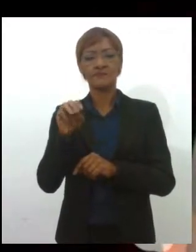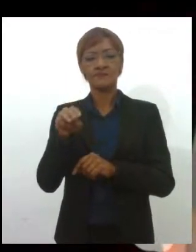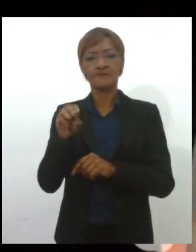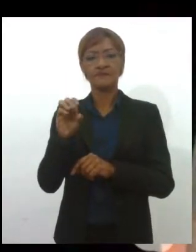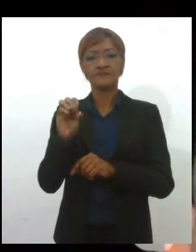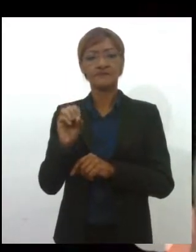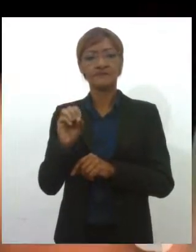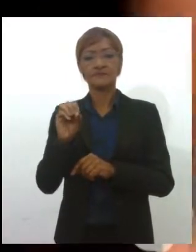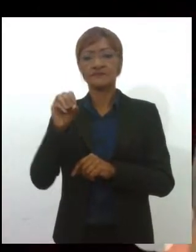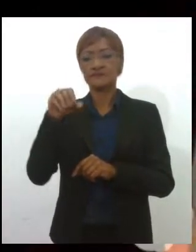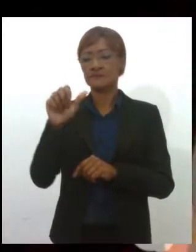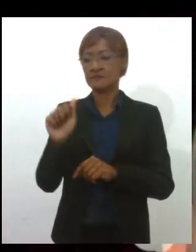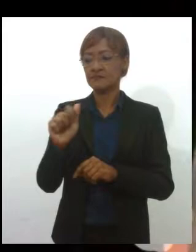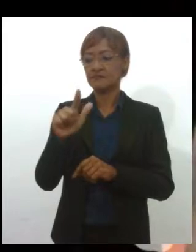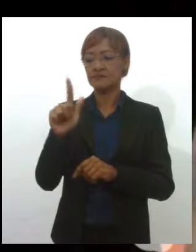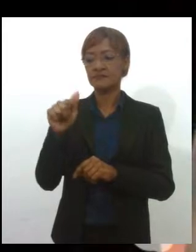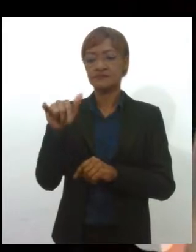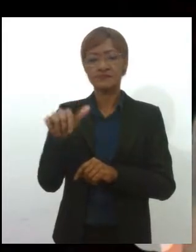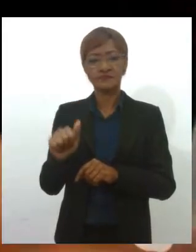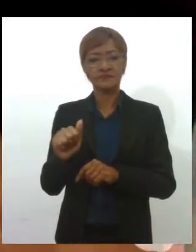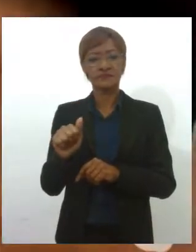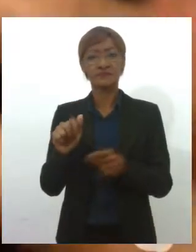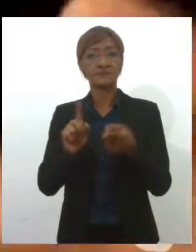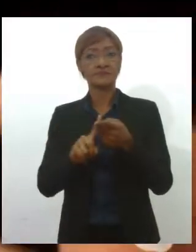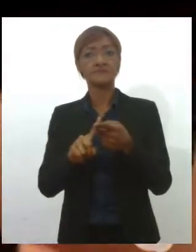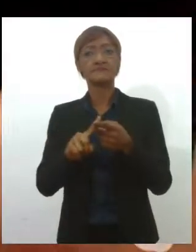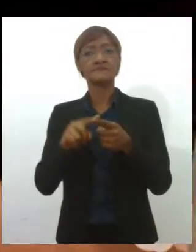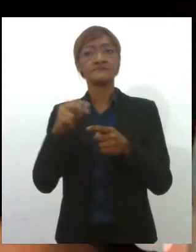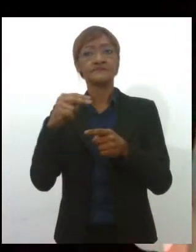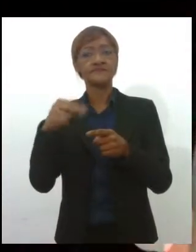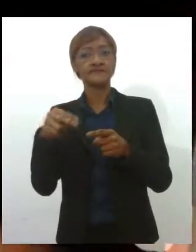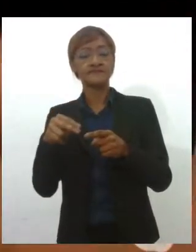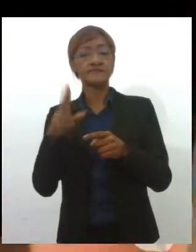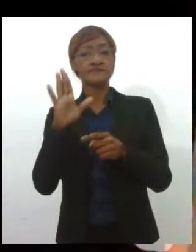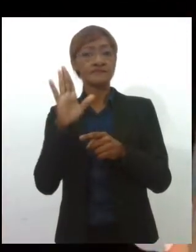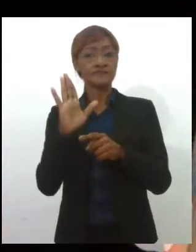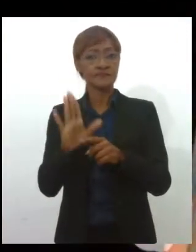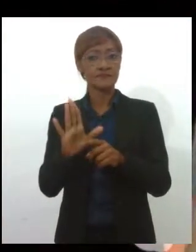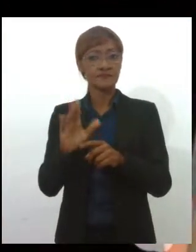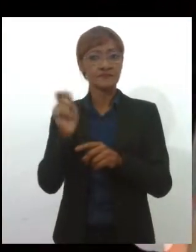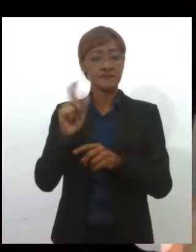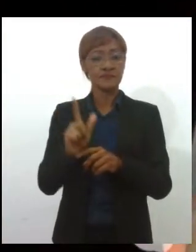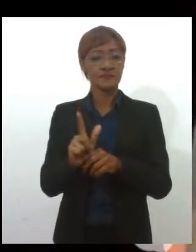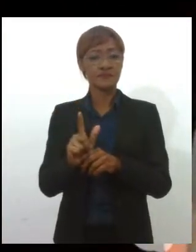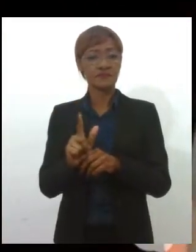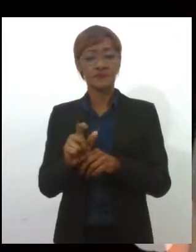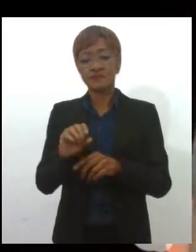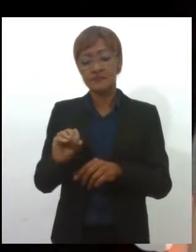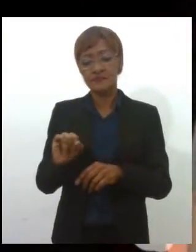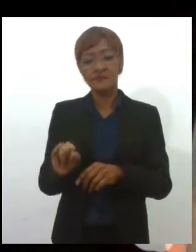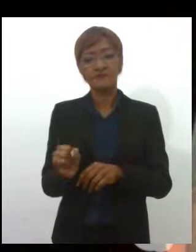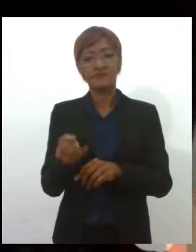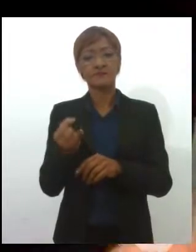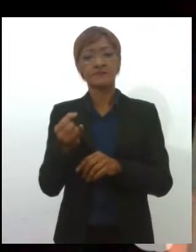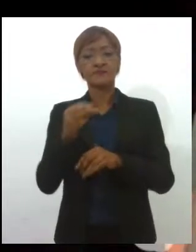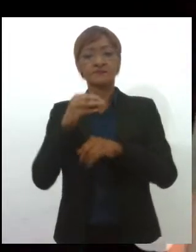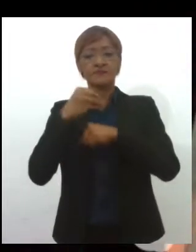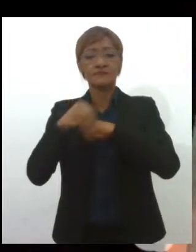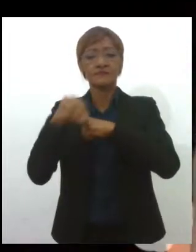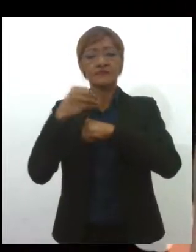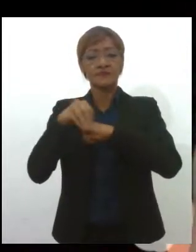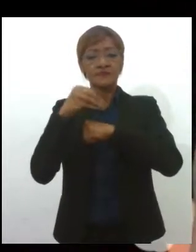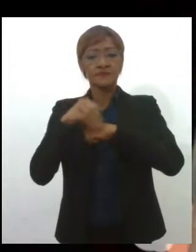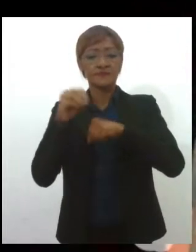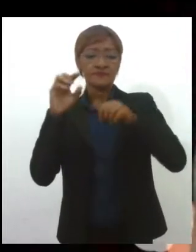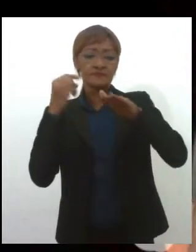outubro rosa, como novembro azul, que é uma oportunidade em que a comunidade tem informações mais precisas